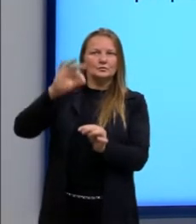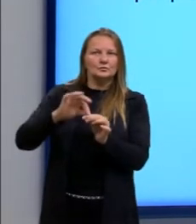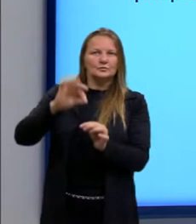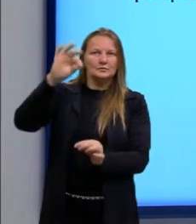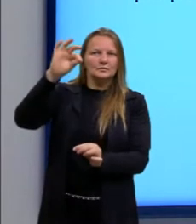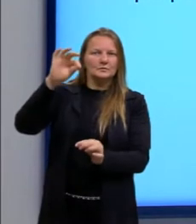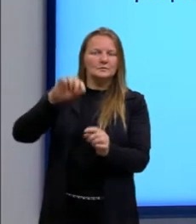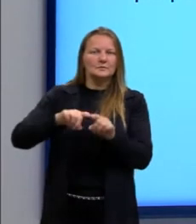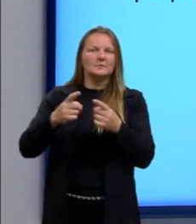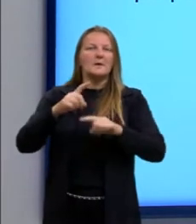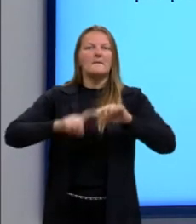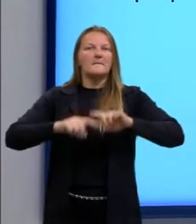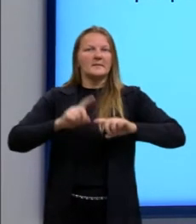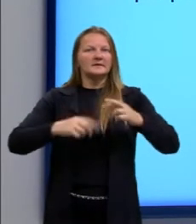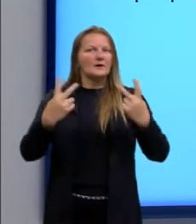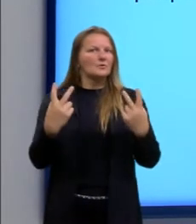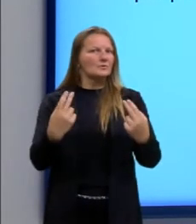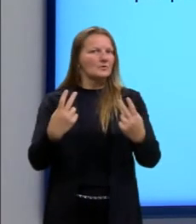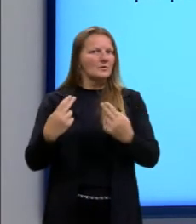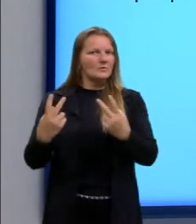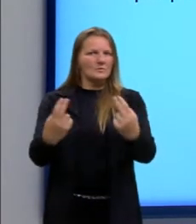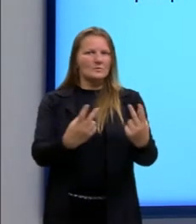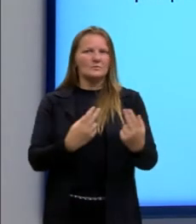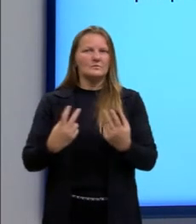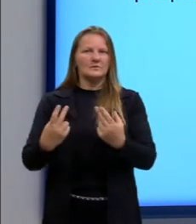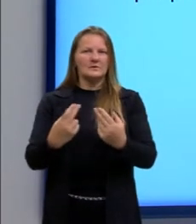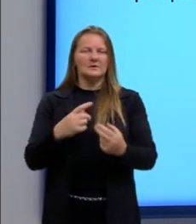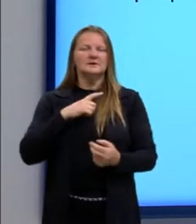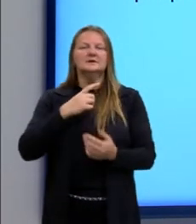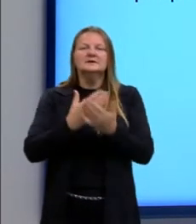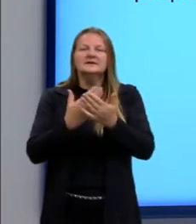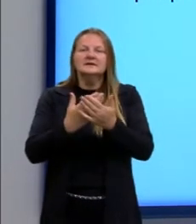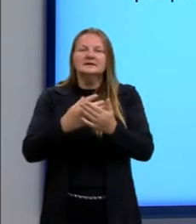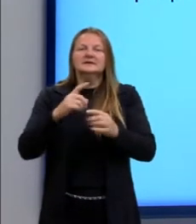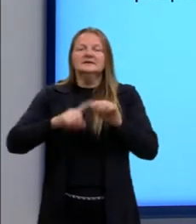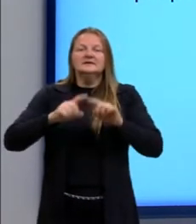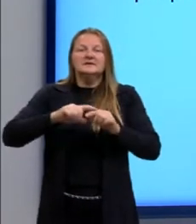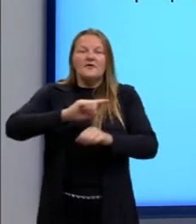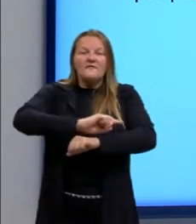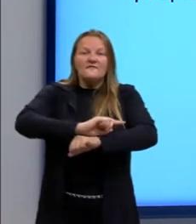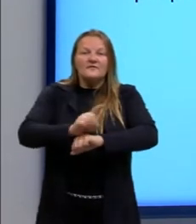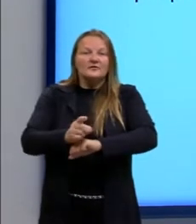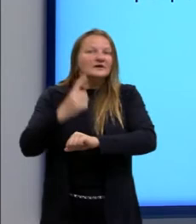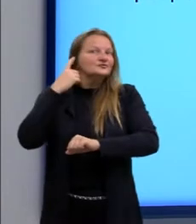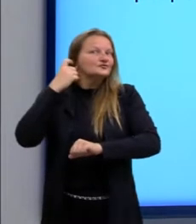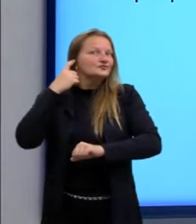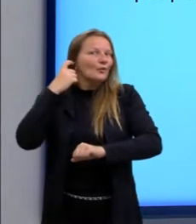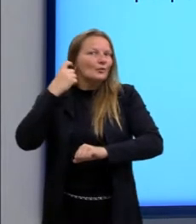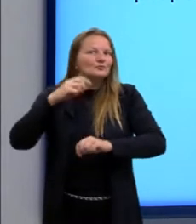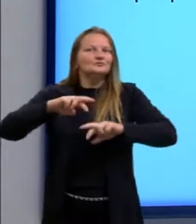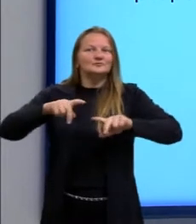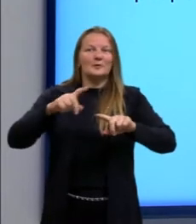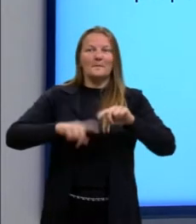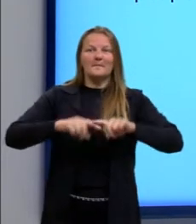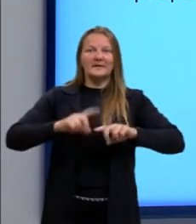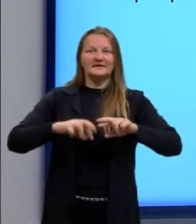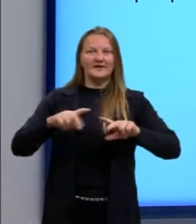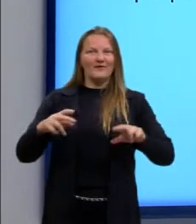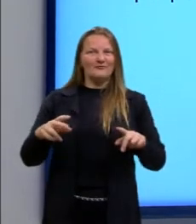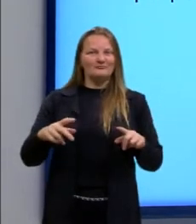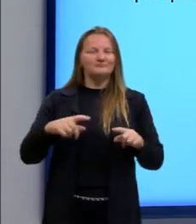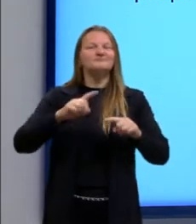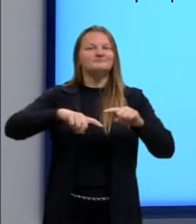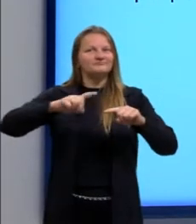importa? Material. Lembram que a gente falou em outras aulas, né? Sobre a velocidade do som, que ela varia dependendo do material.